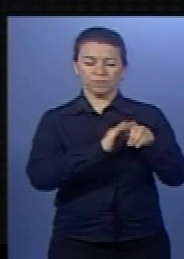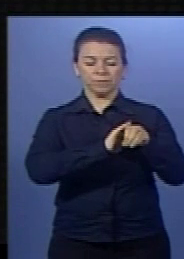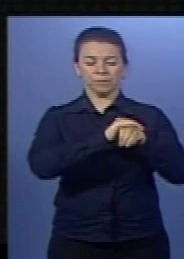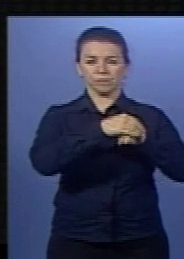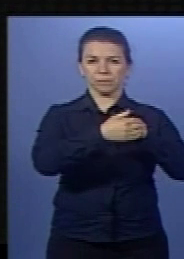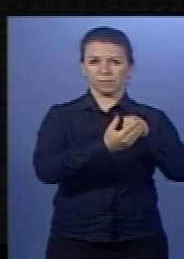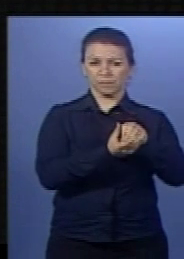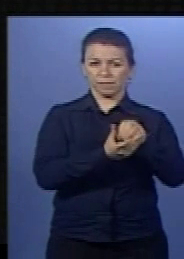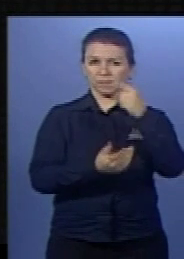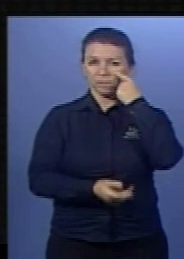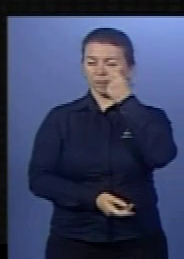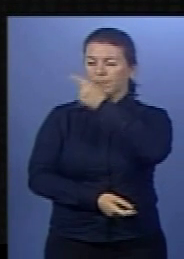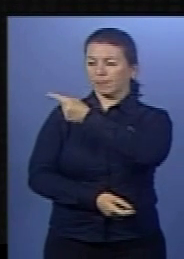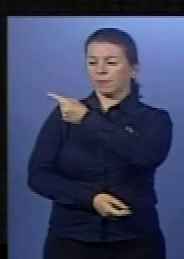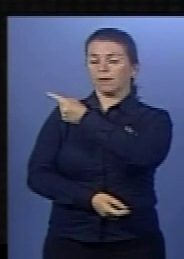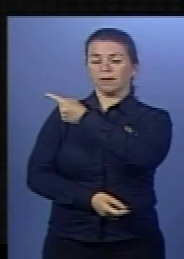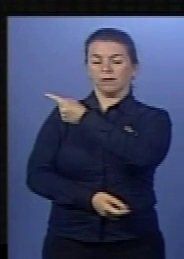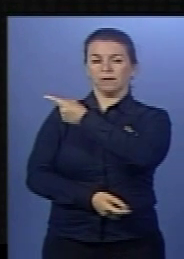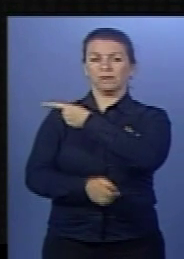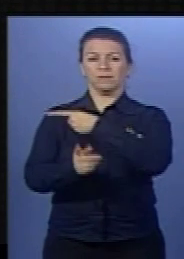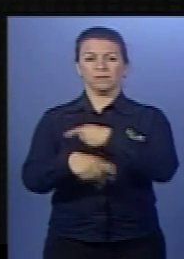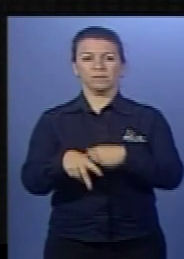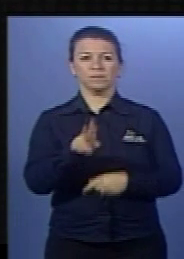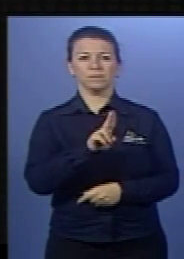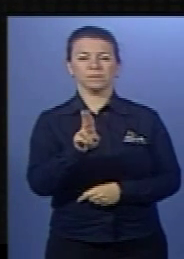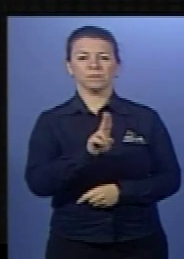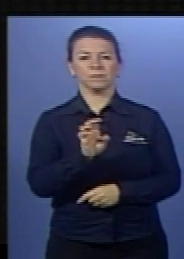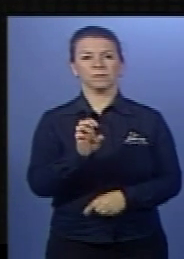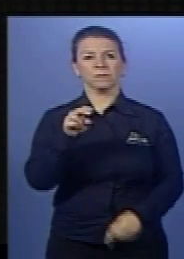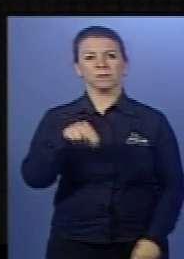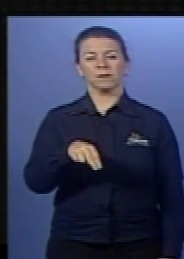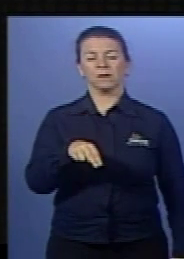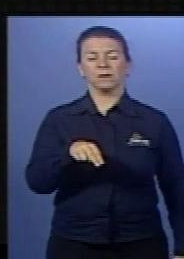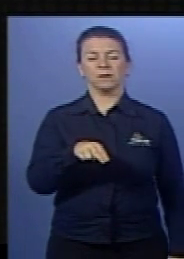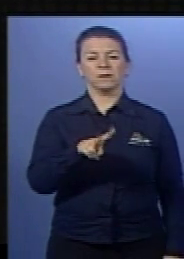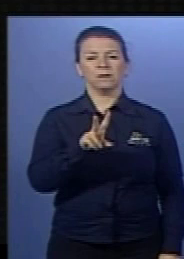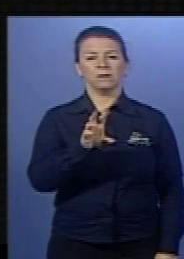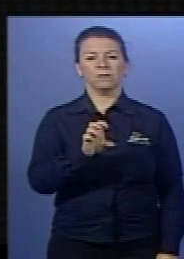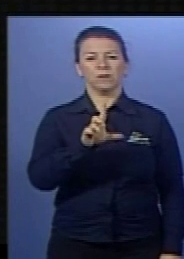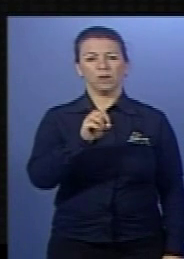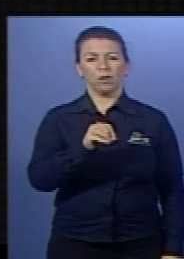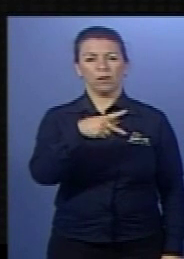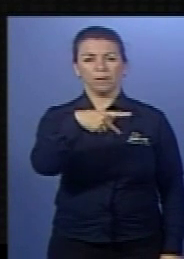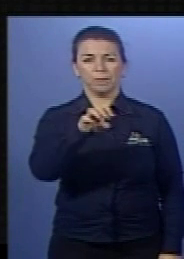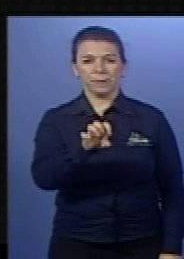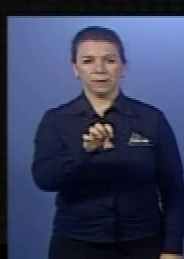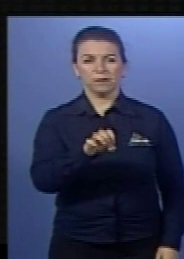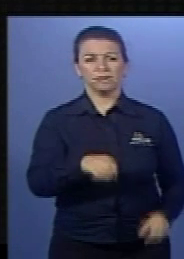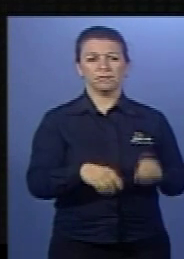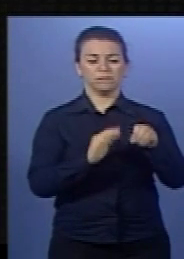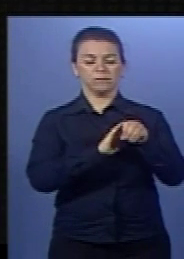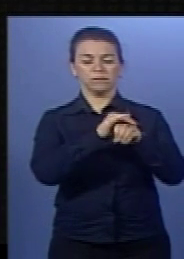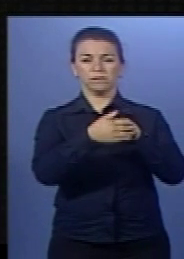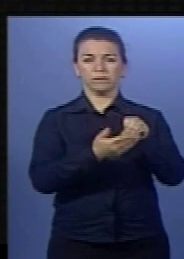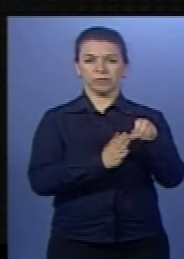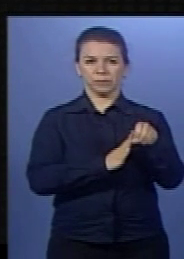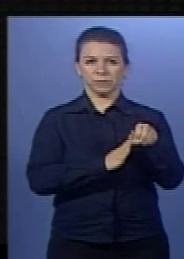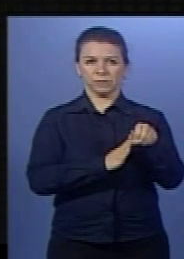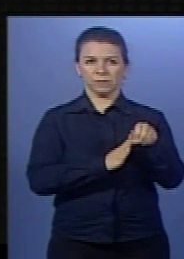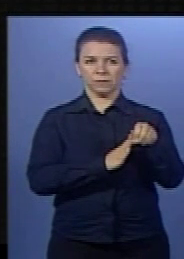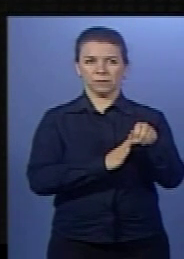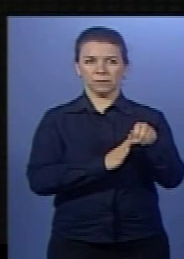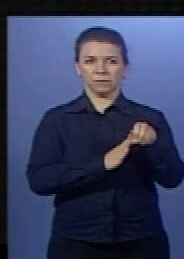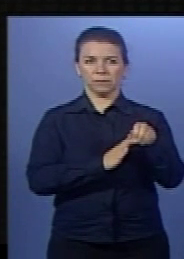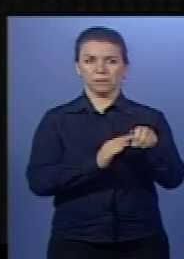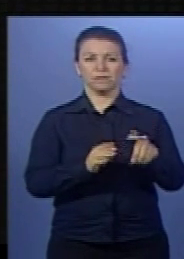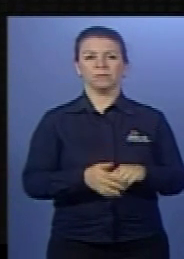externa, que recebe o nome de envelope. Opa! Envelope. O que eu fiz